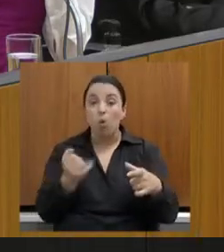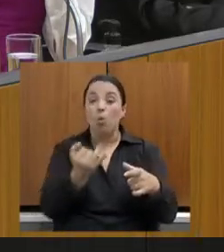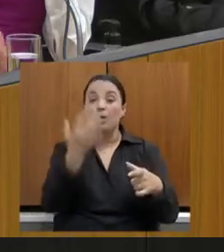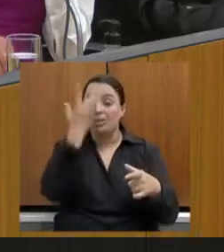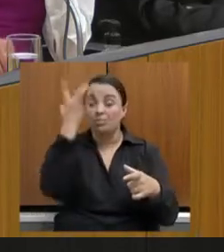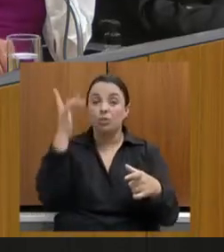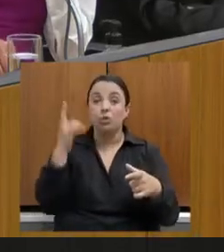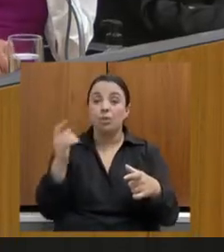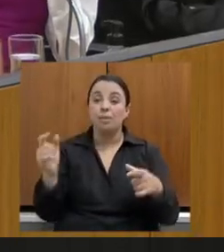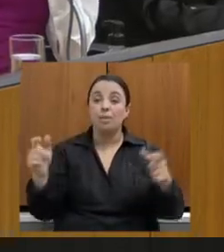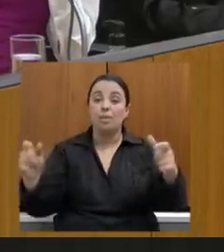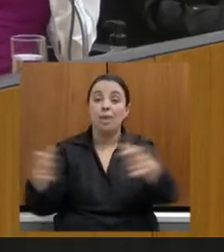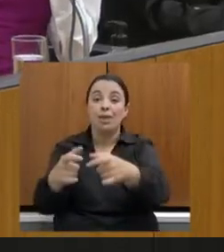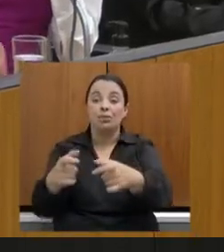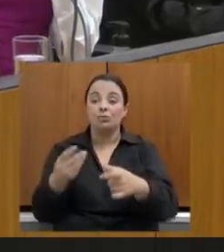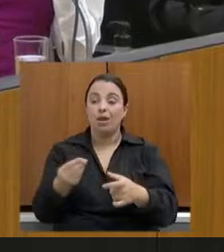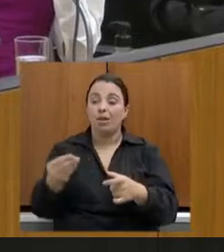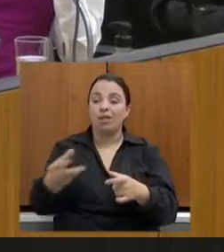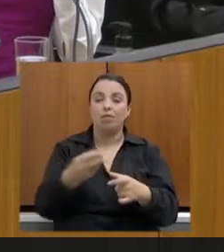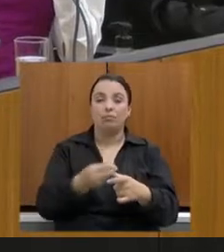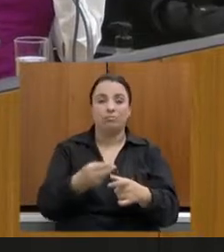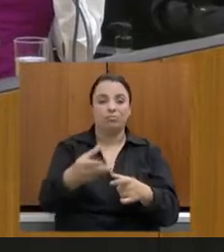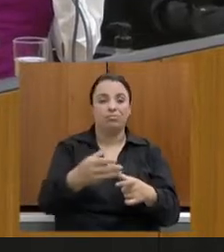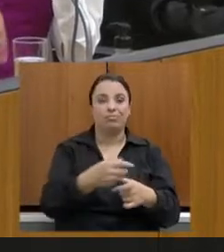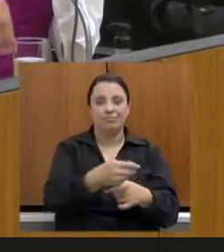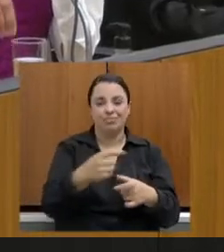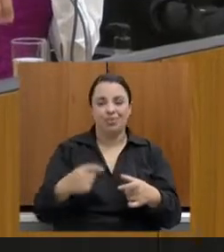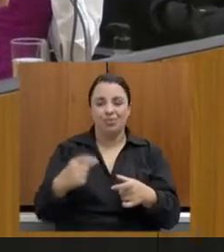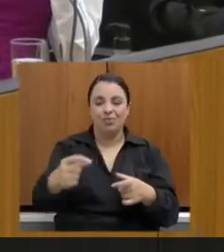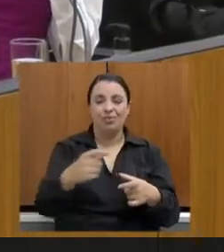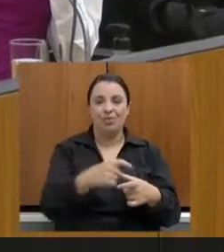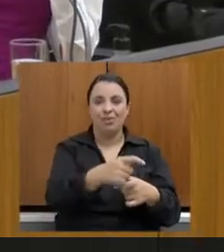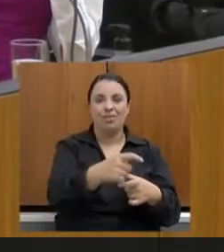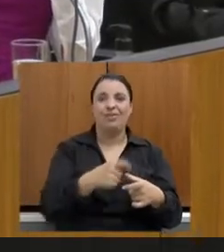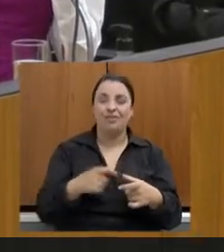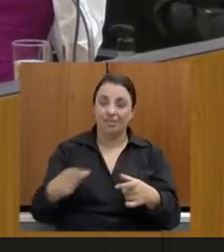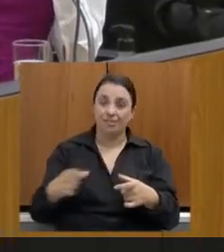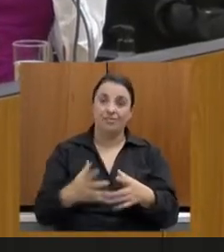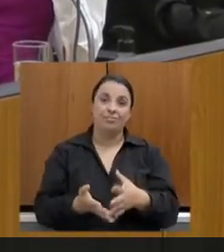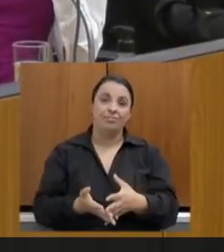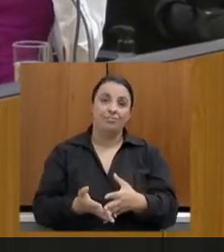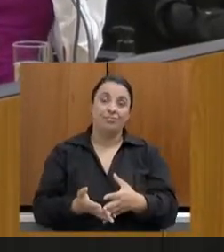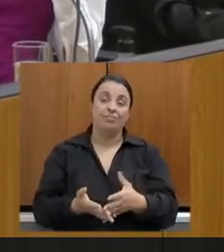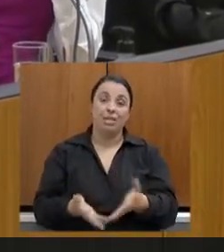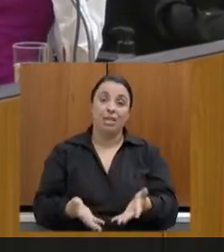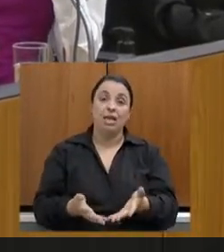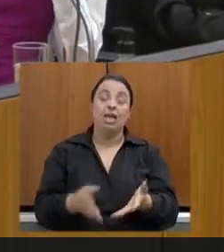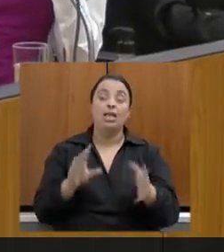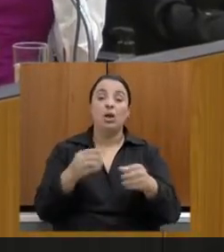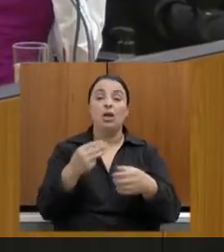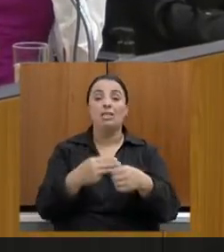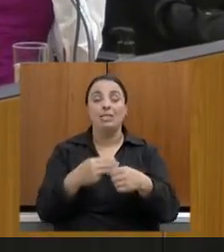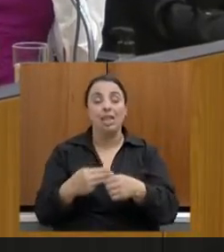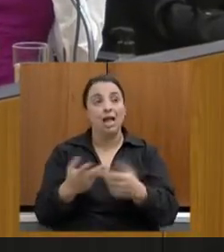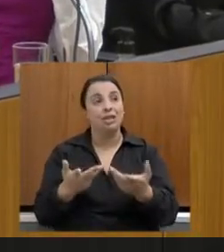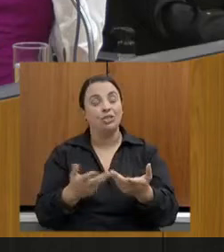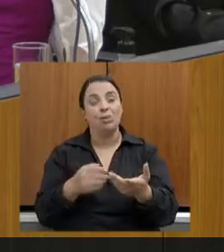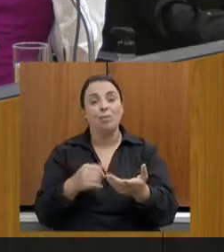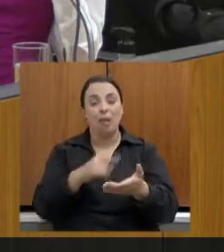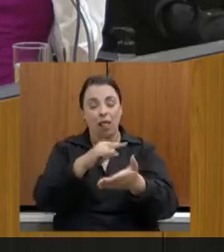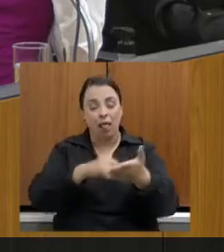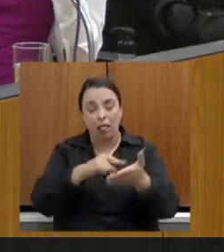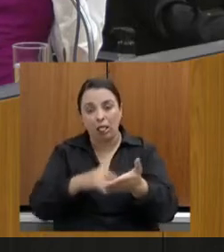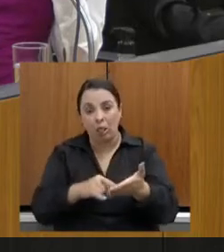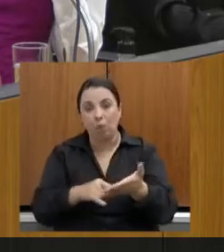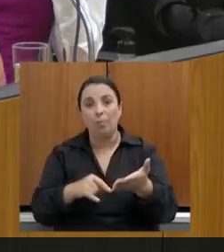só no processo que ele gasta para comprovar os documentos, para reservar a equipe dele, do gestor, para poder fazer